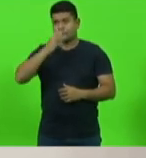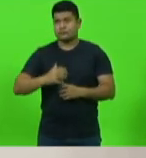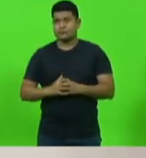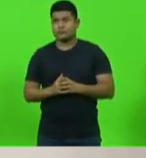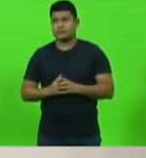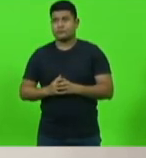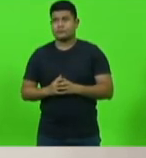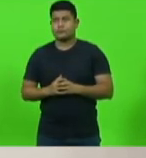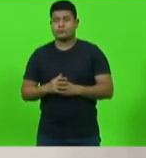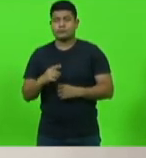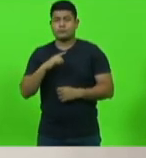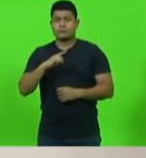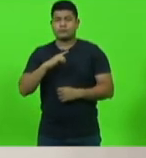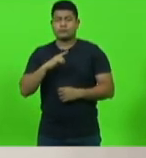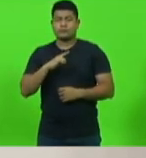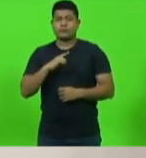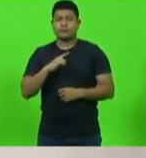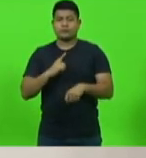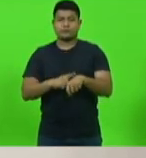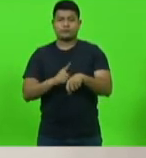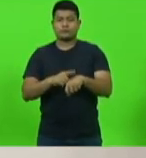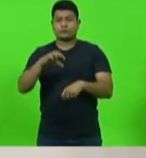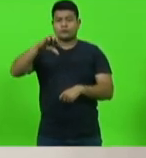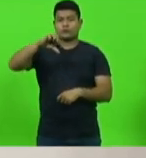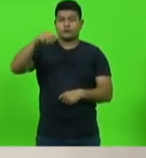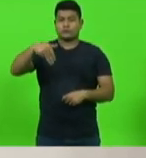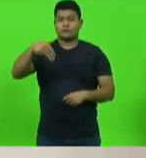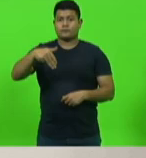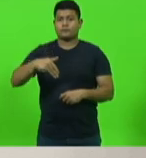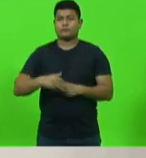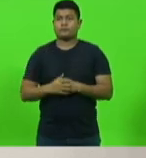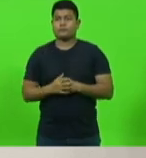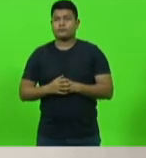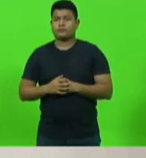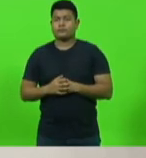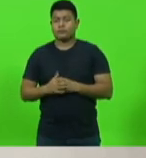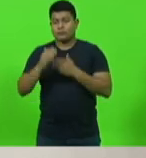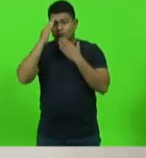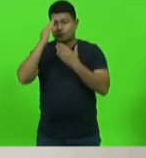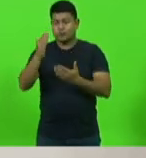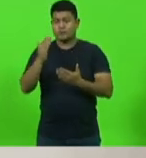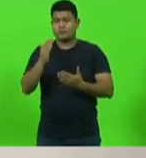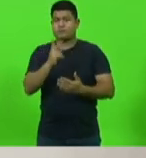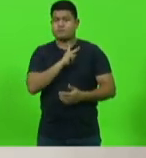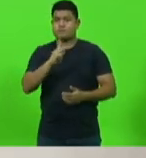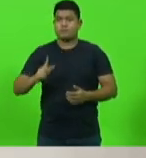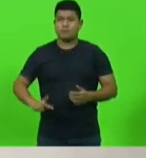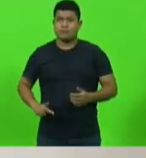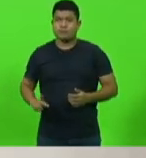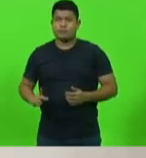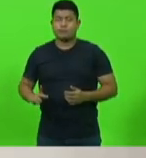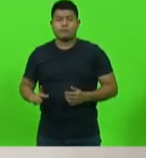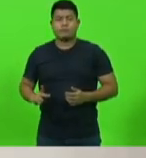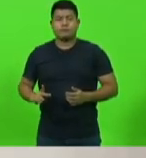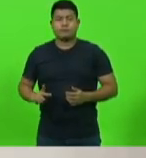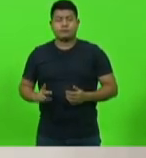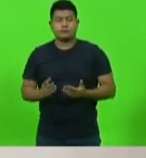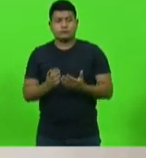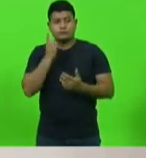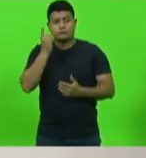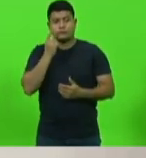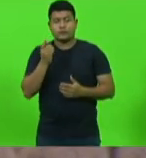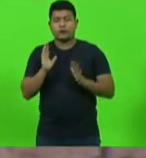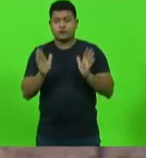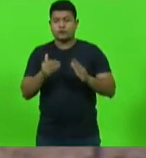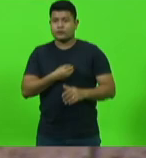gentileza, a Vossa Excelência terá nove minutos, deputado. Obrigado, senhor presidente, senhores deputados que já estão na casa,